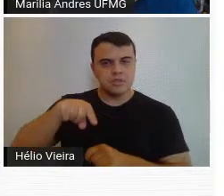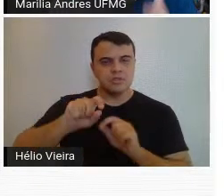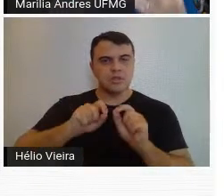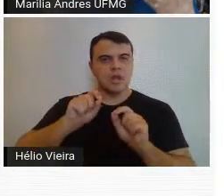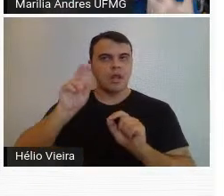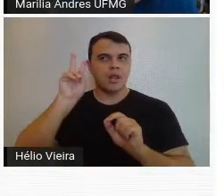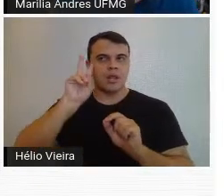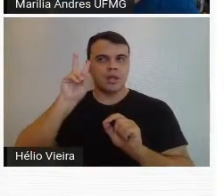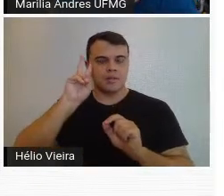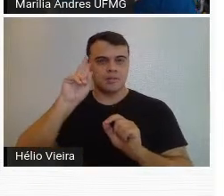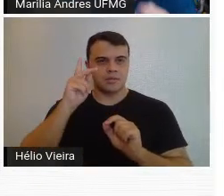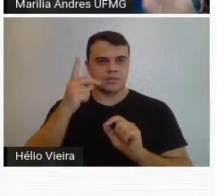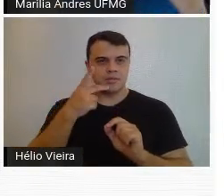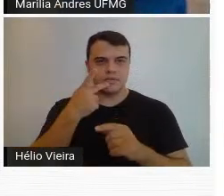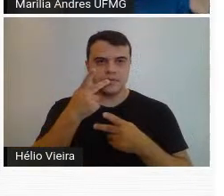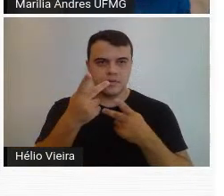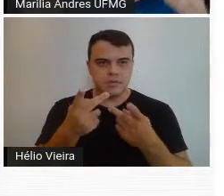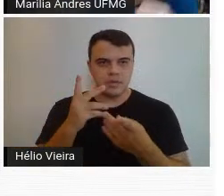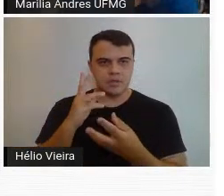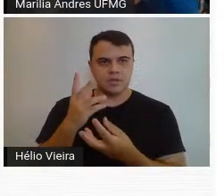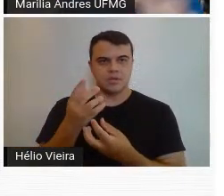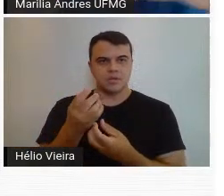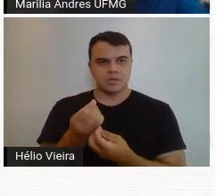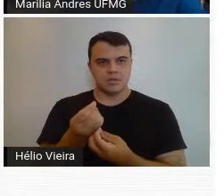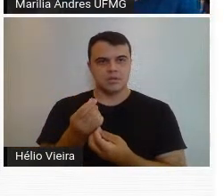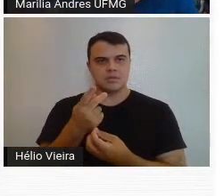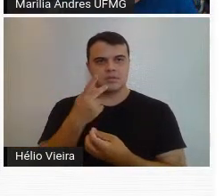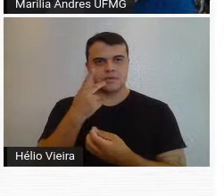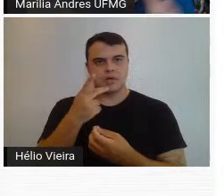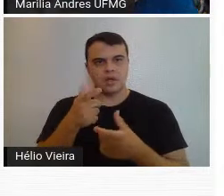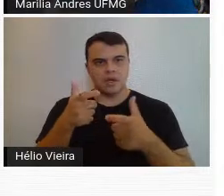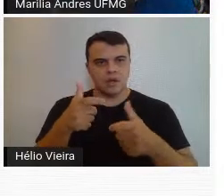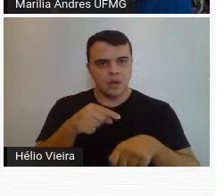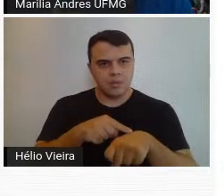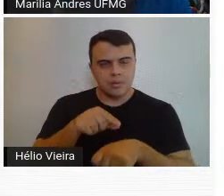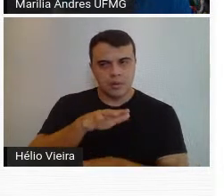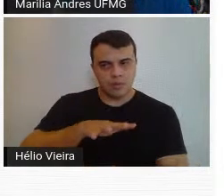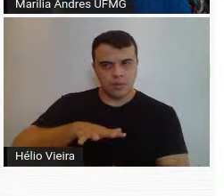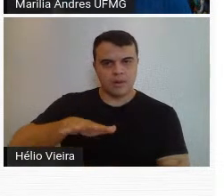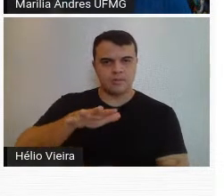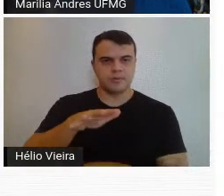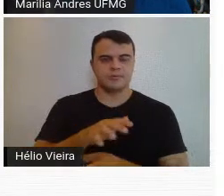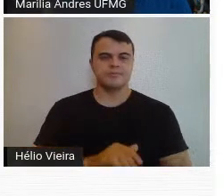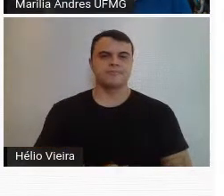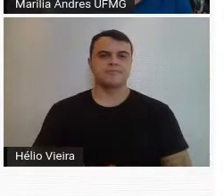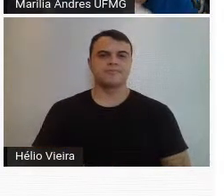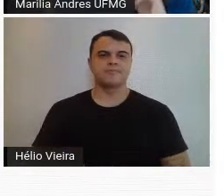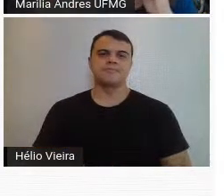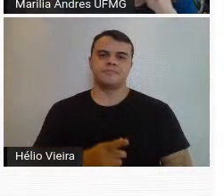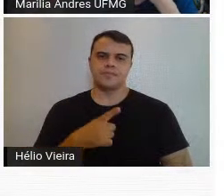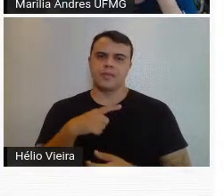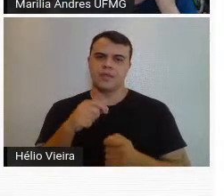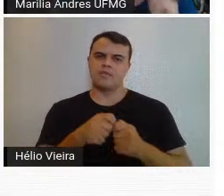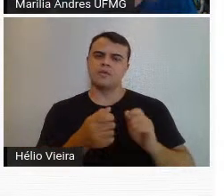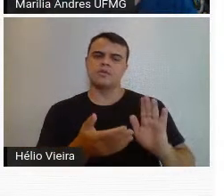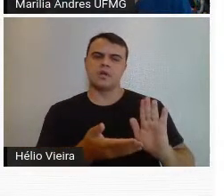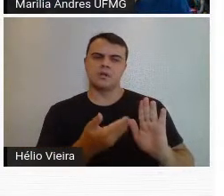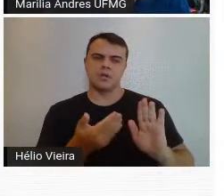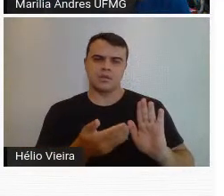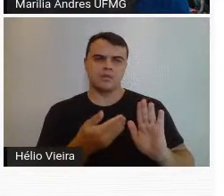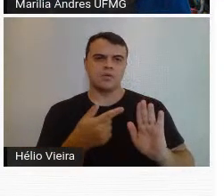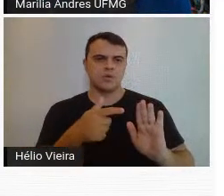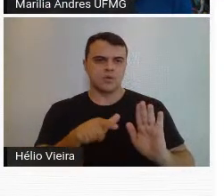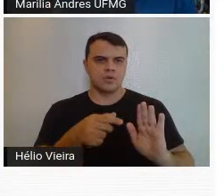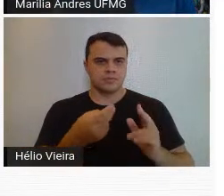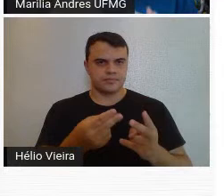resgatar a fala dos artistas, para resgatar aquele momento da época e tal. E a gente fez esse livro como outros da